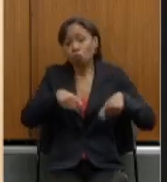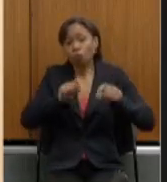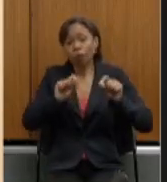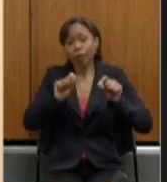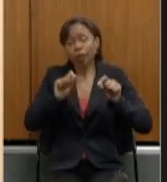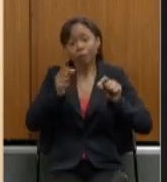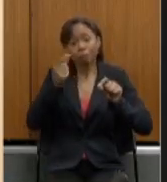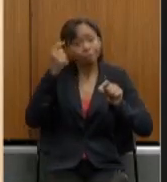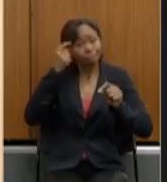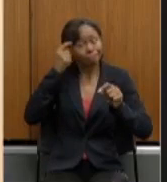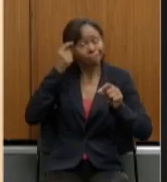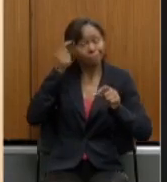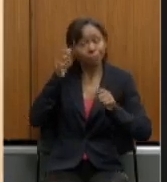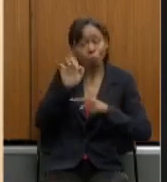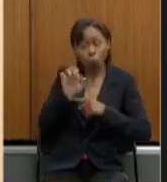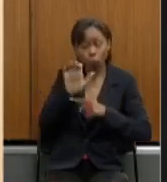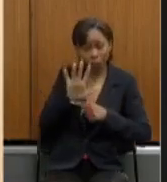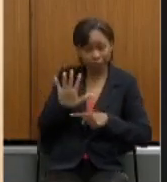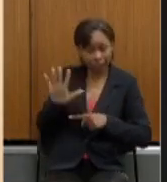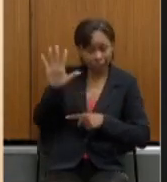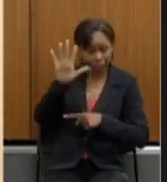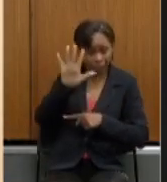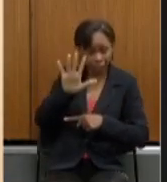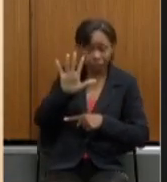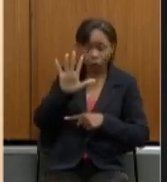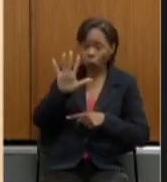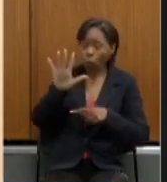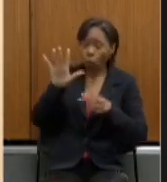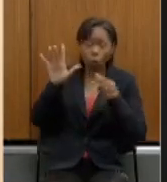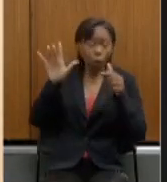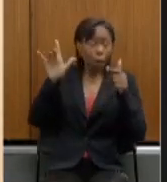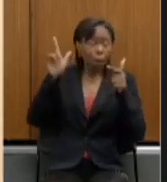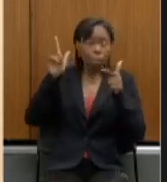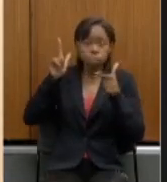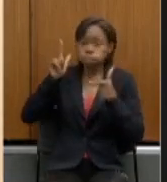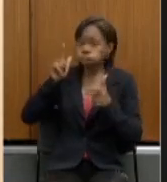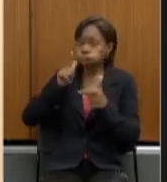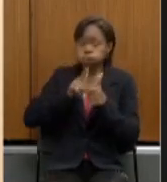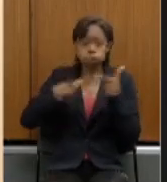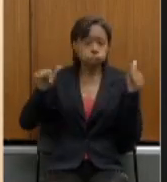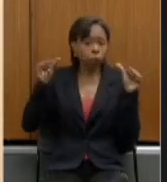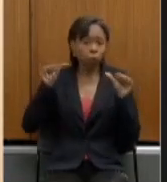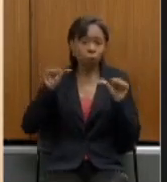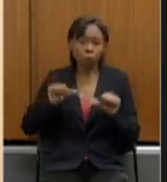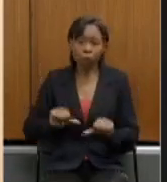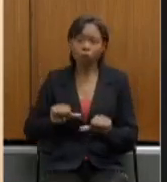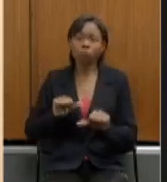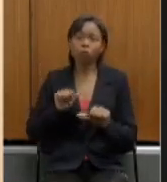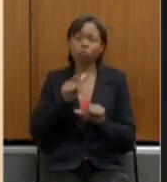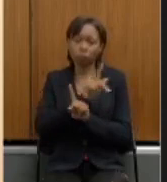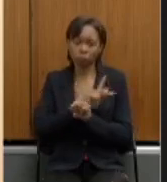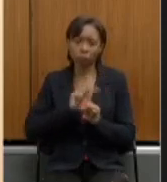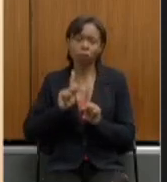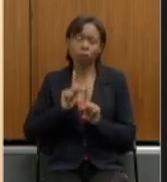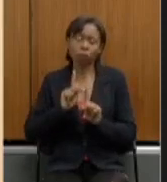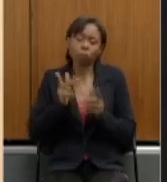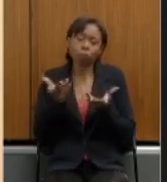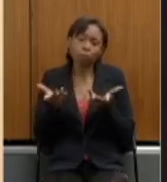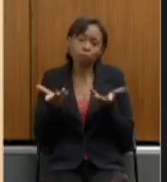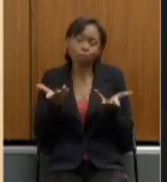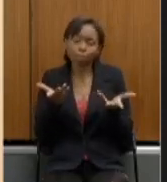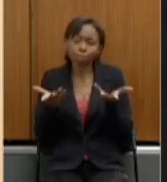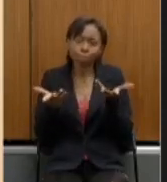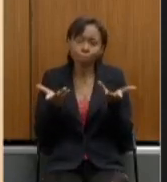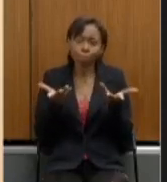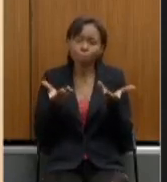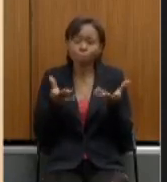na enfrenta uma das piores situações previdenciárias com isso então a opção jurídica foi